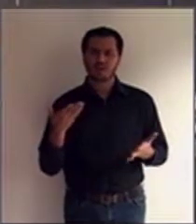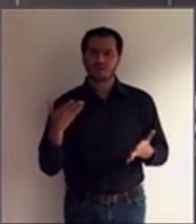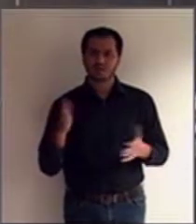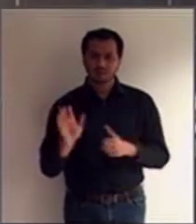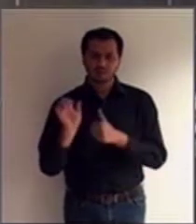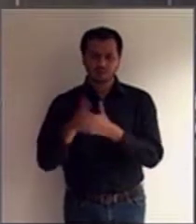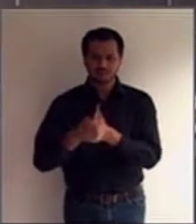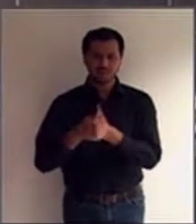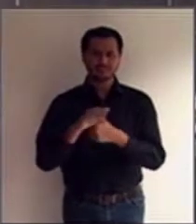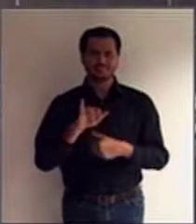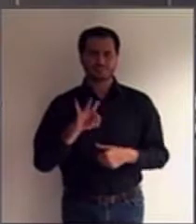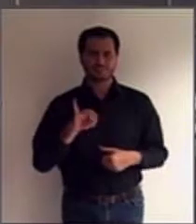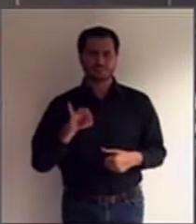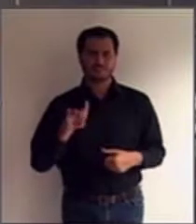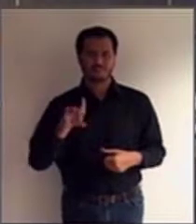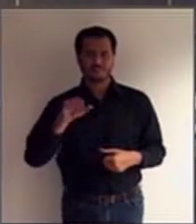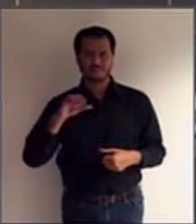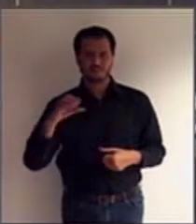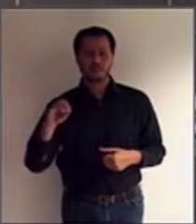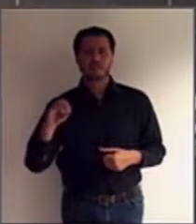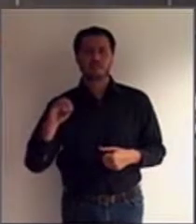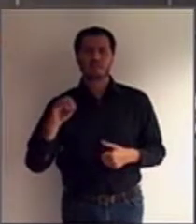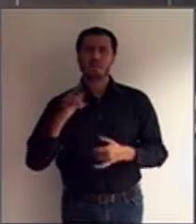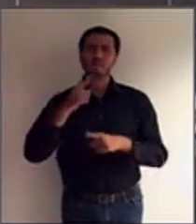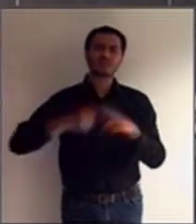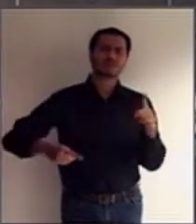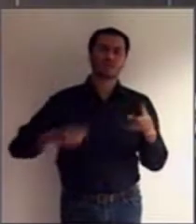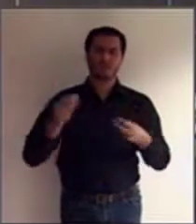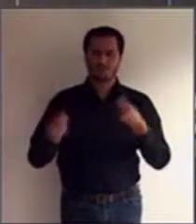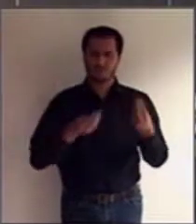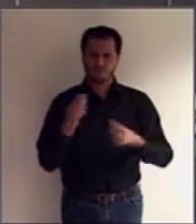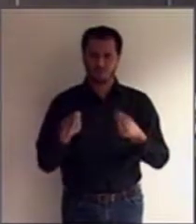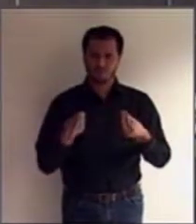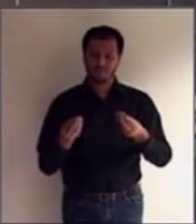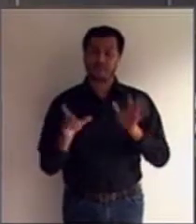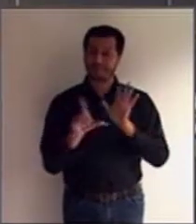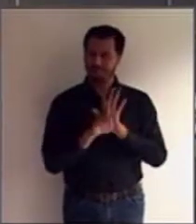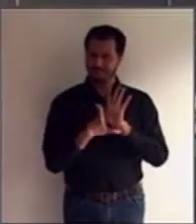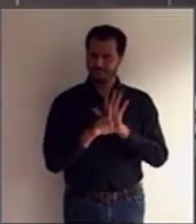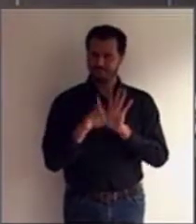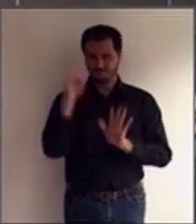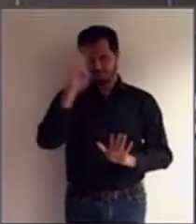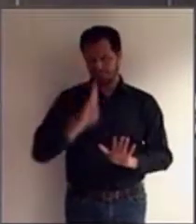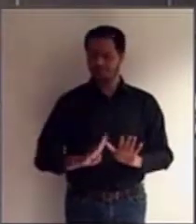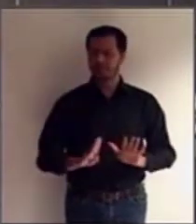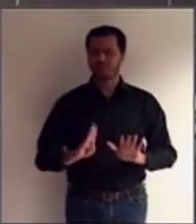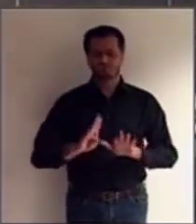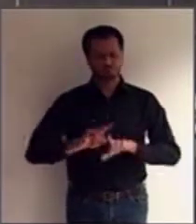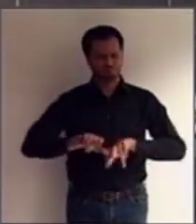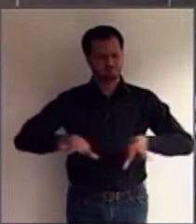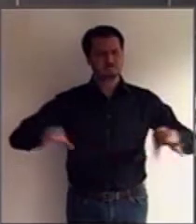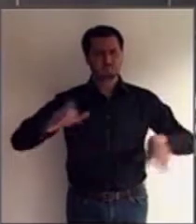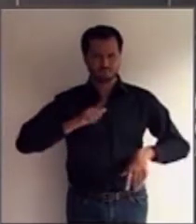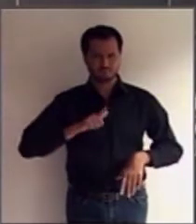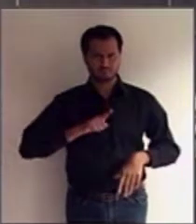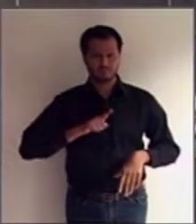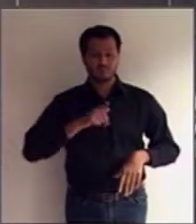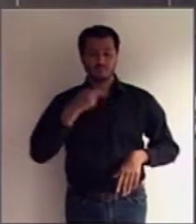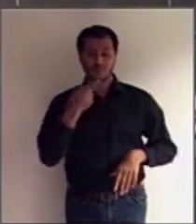brasileira é bastante ampla. Ela diz, nos casos de interdição parcial, que o juiz